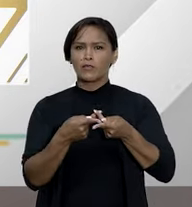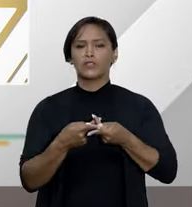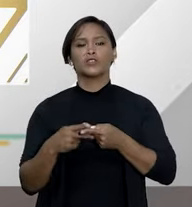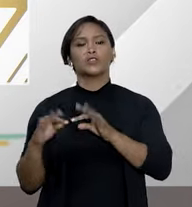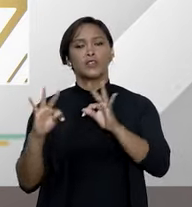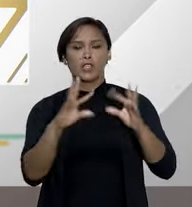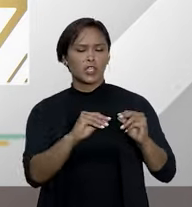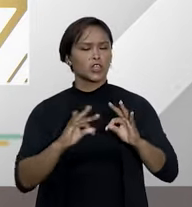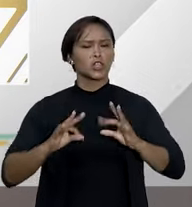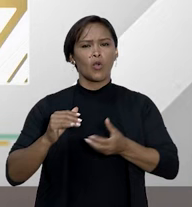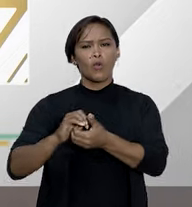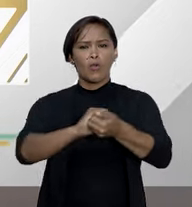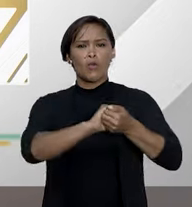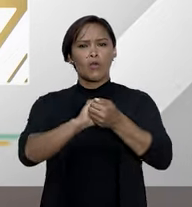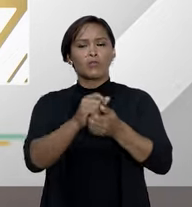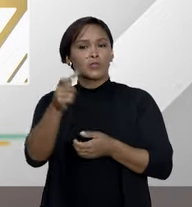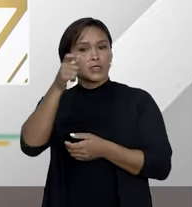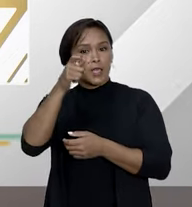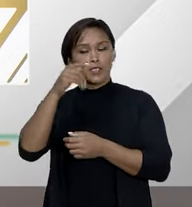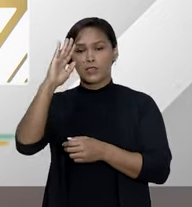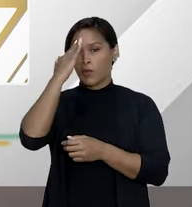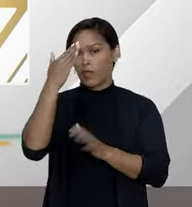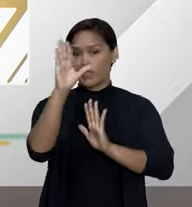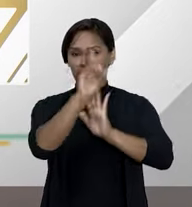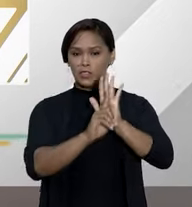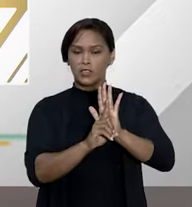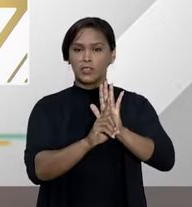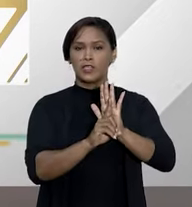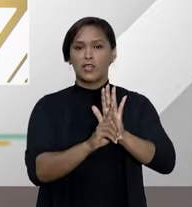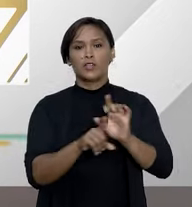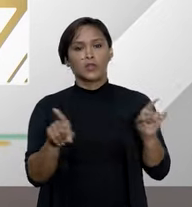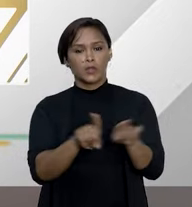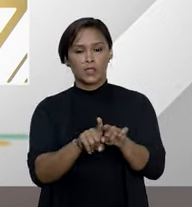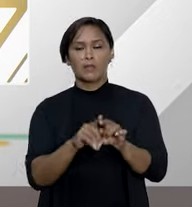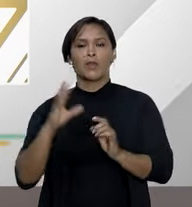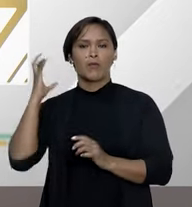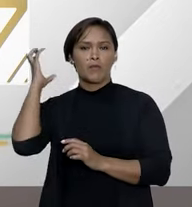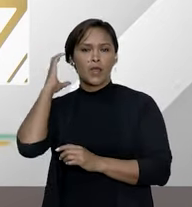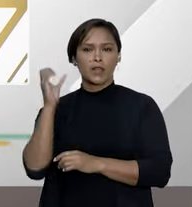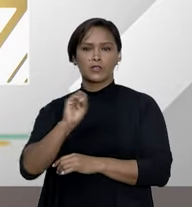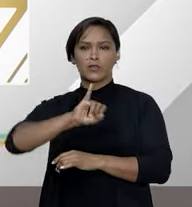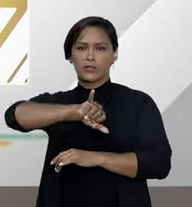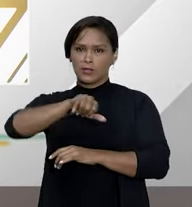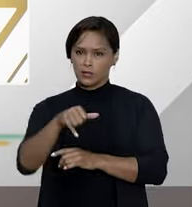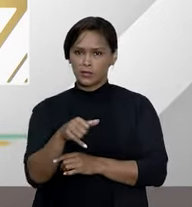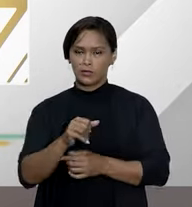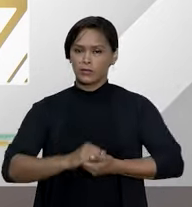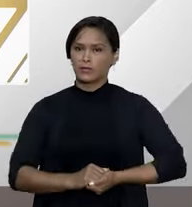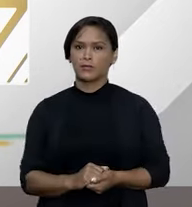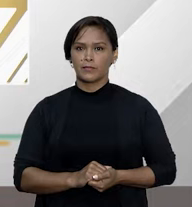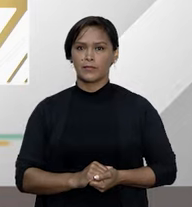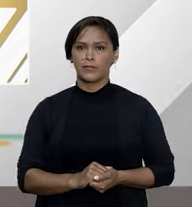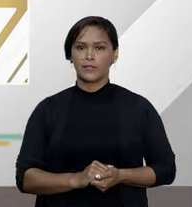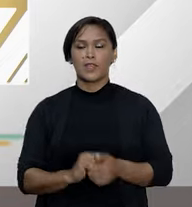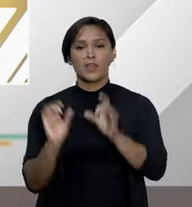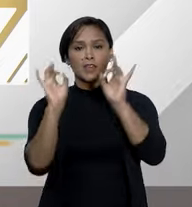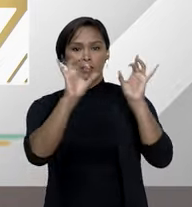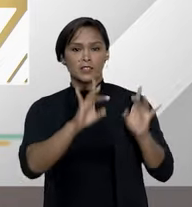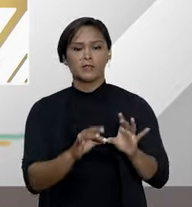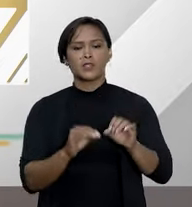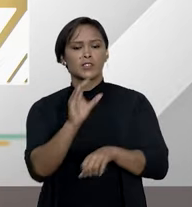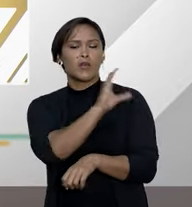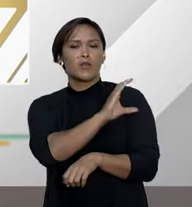telespectadores do Programa Entender Direito, da TV e Rádio do Superior Tribunal de Justiça, em especial aos